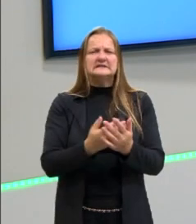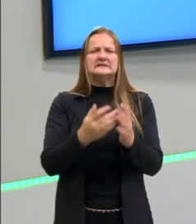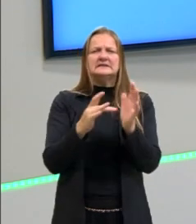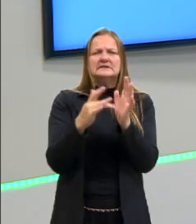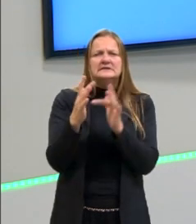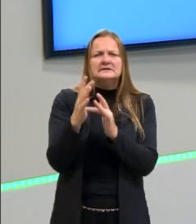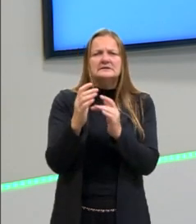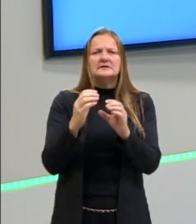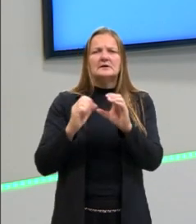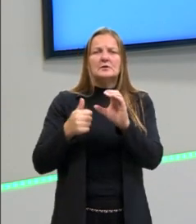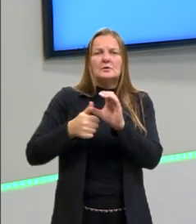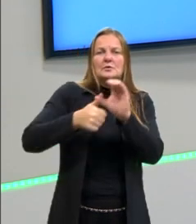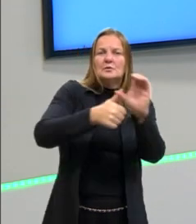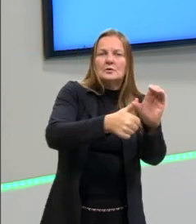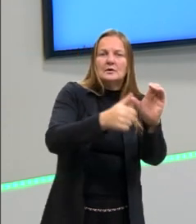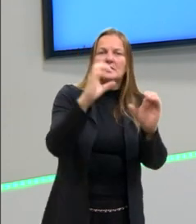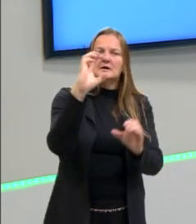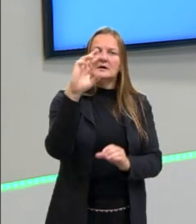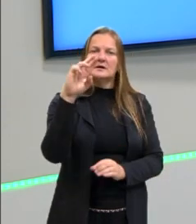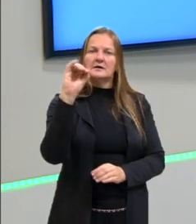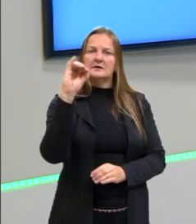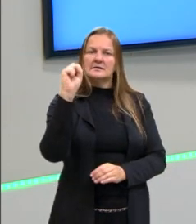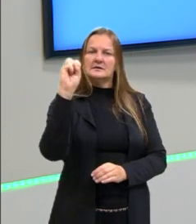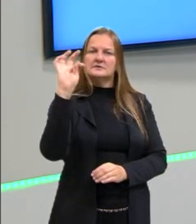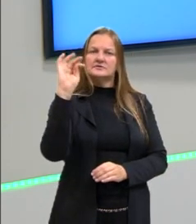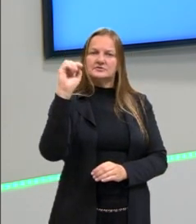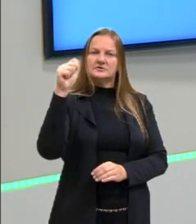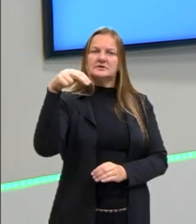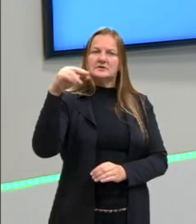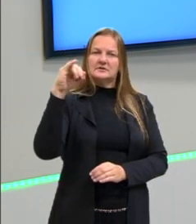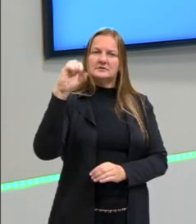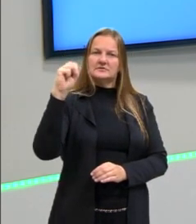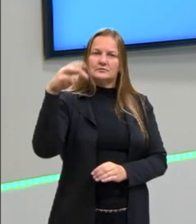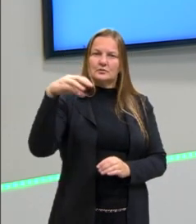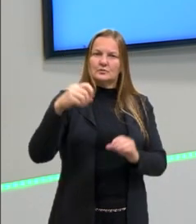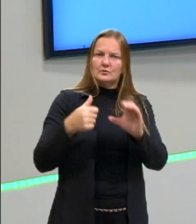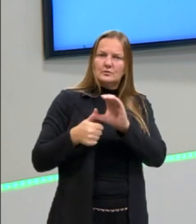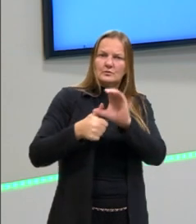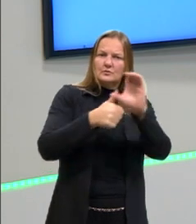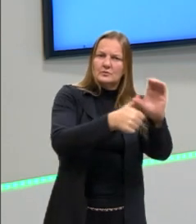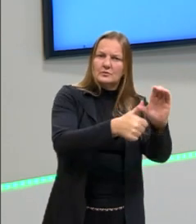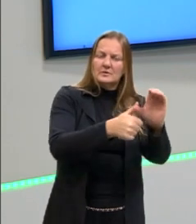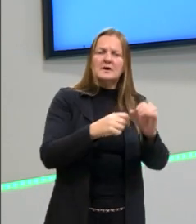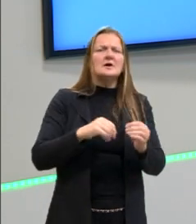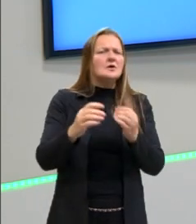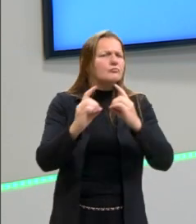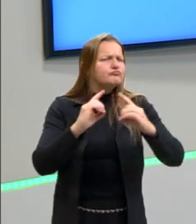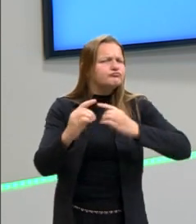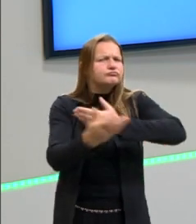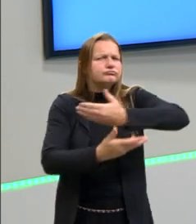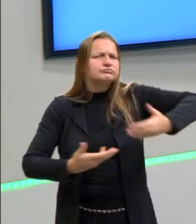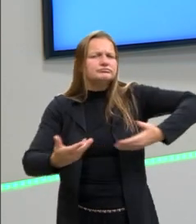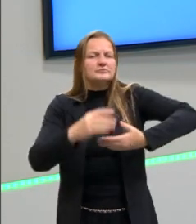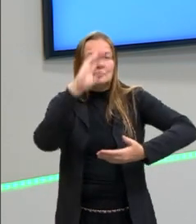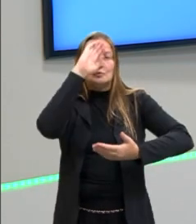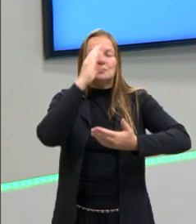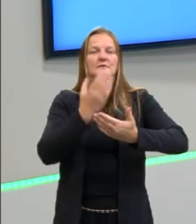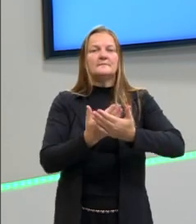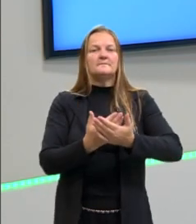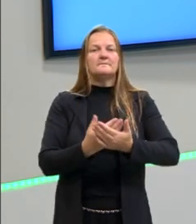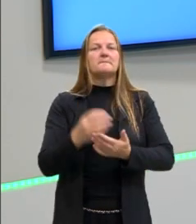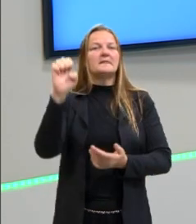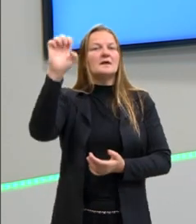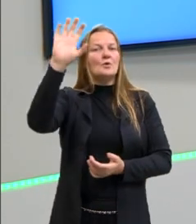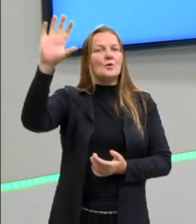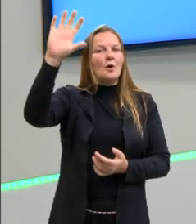Europa medieval. E a cultura, então, ela necessariamente dialoga com essa crença. E, na hora de se pensar o